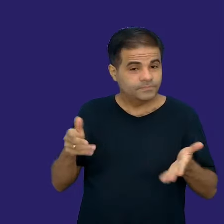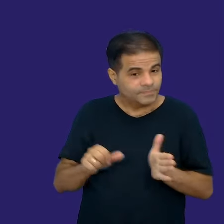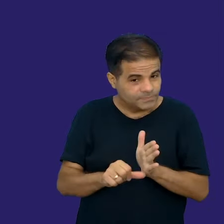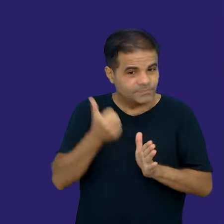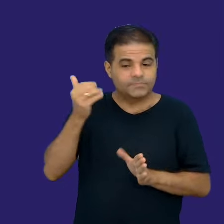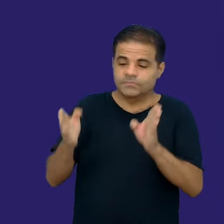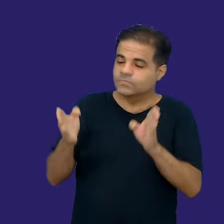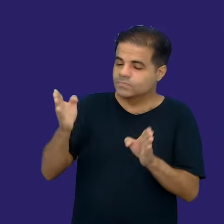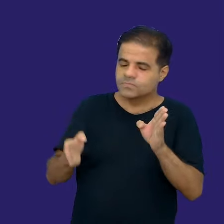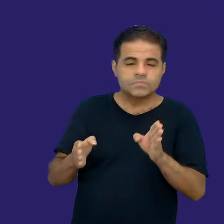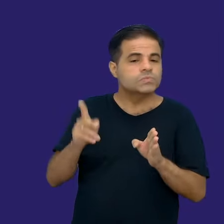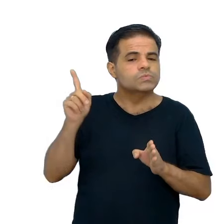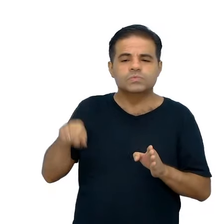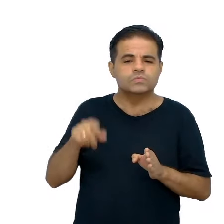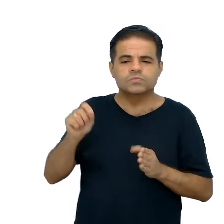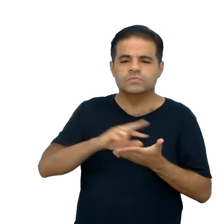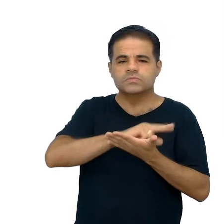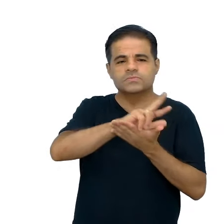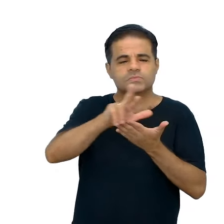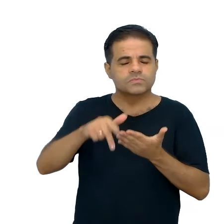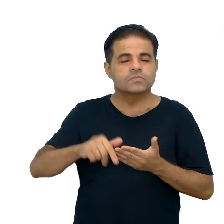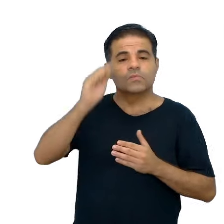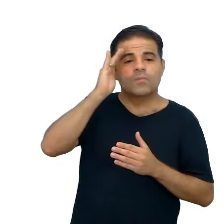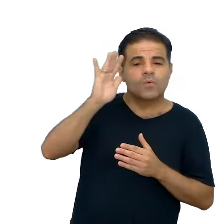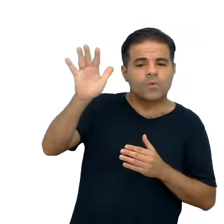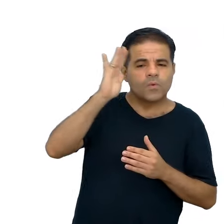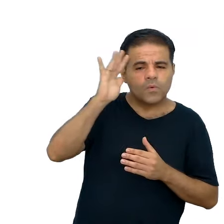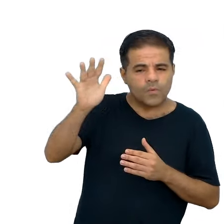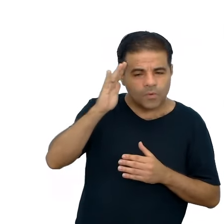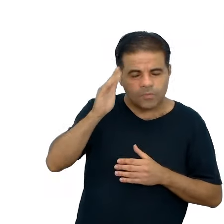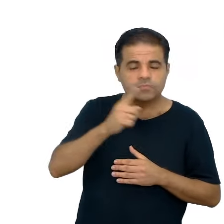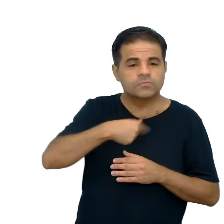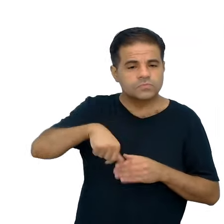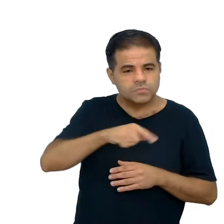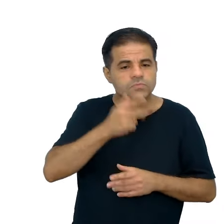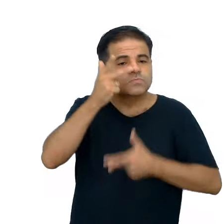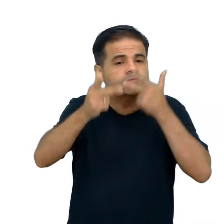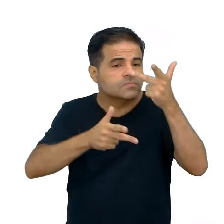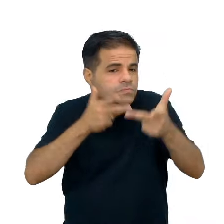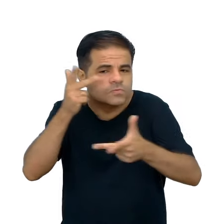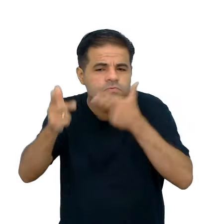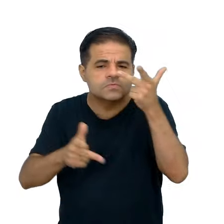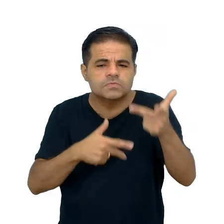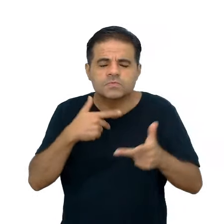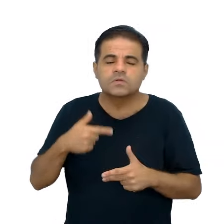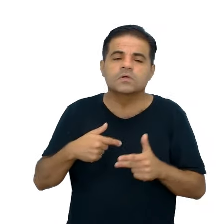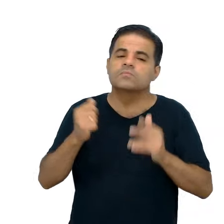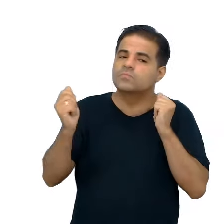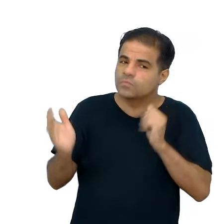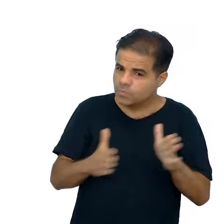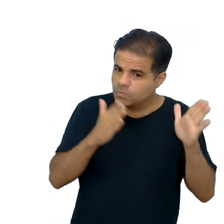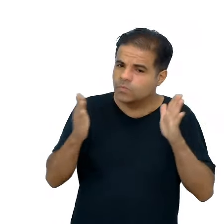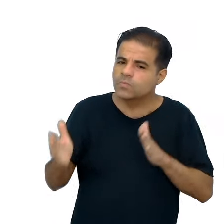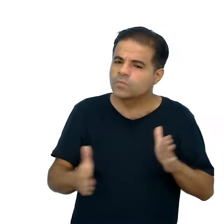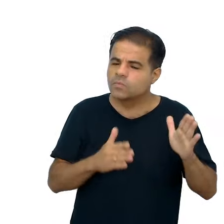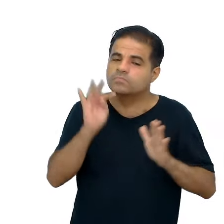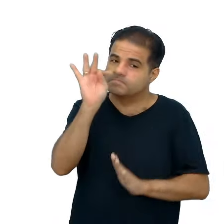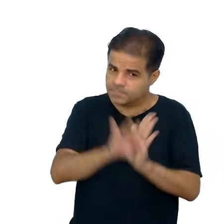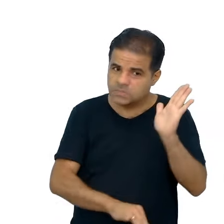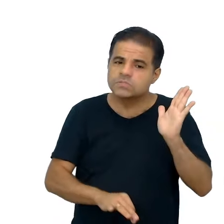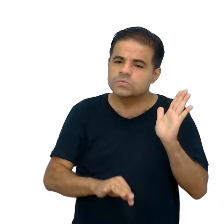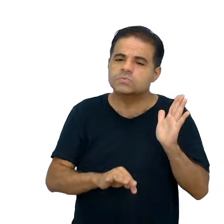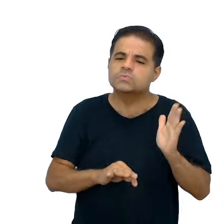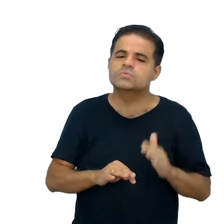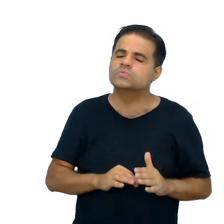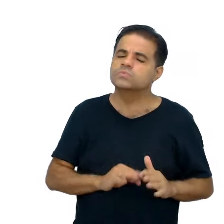primeiro momento, que seria esses aspectos teóricos, e quando nós falamos em produção de texto